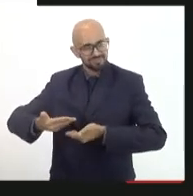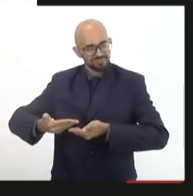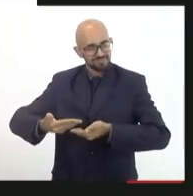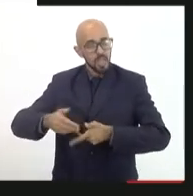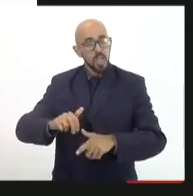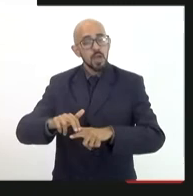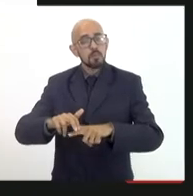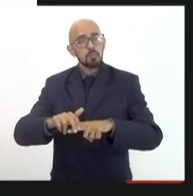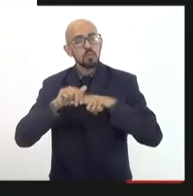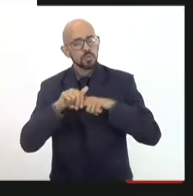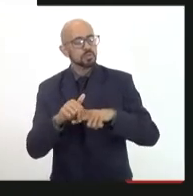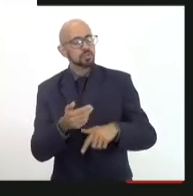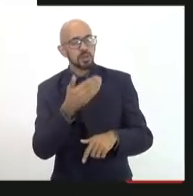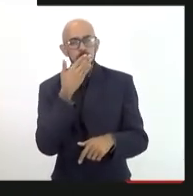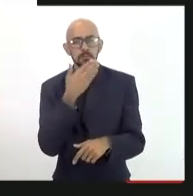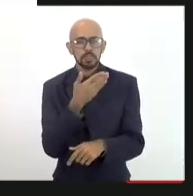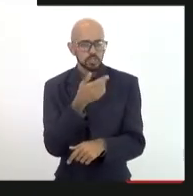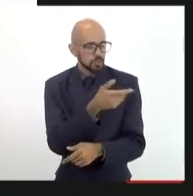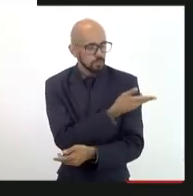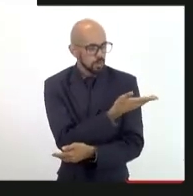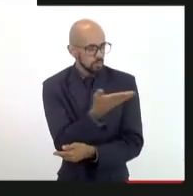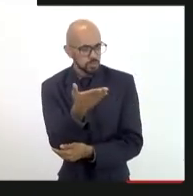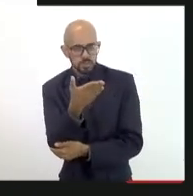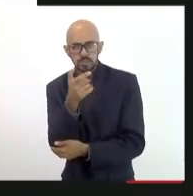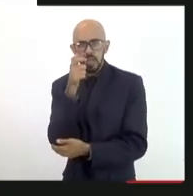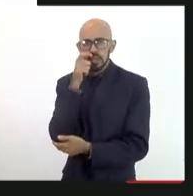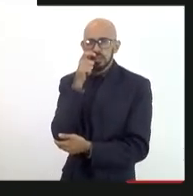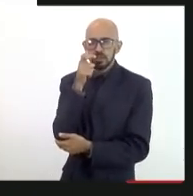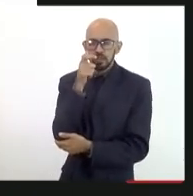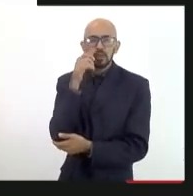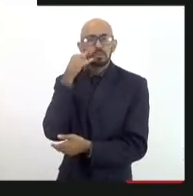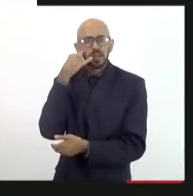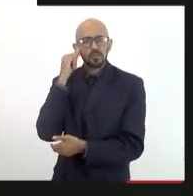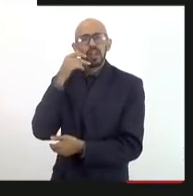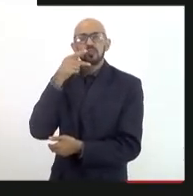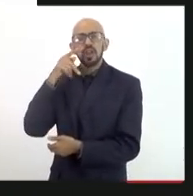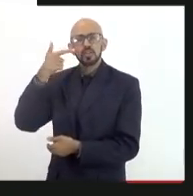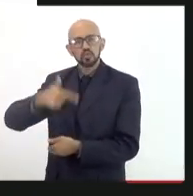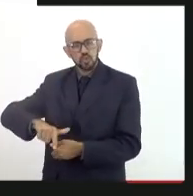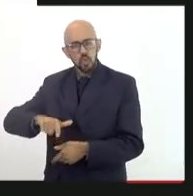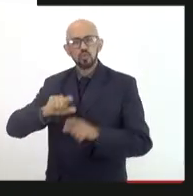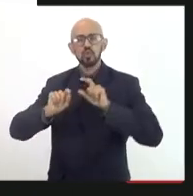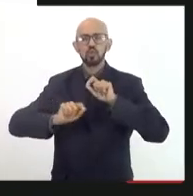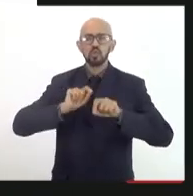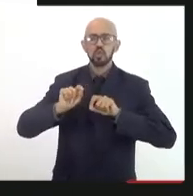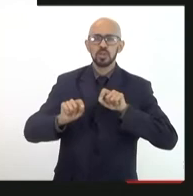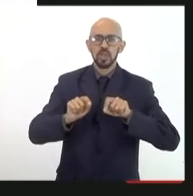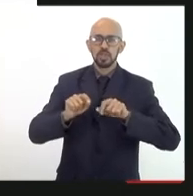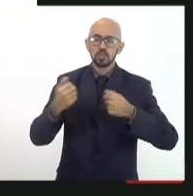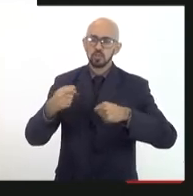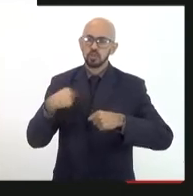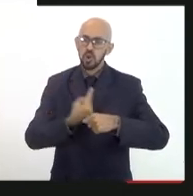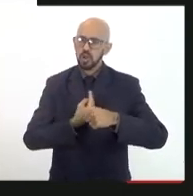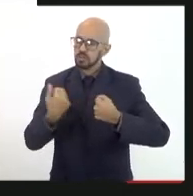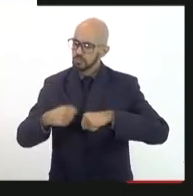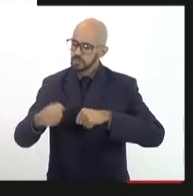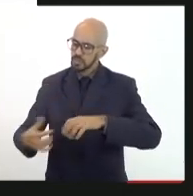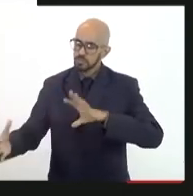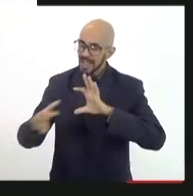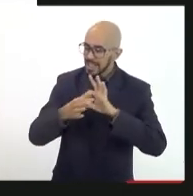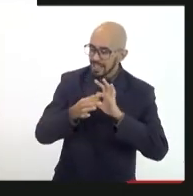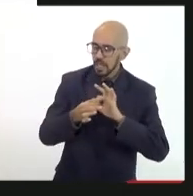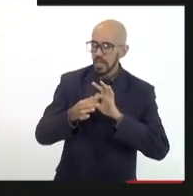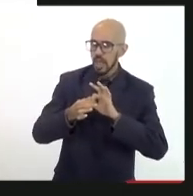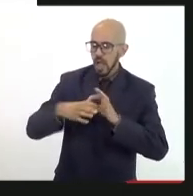atenção e tenho certeza para não chover no molhado que nós temos que atrelar custeio e